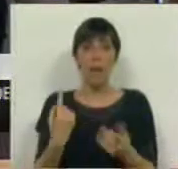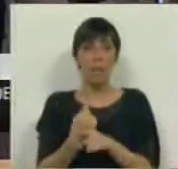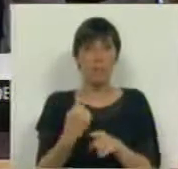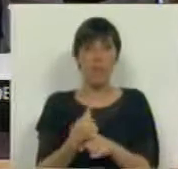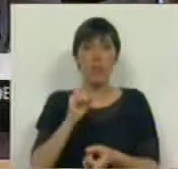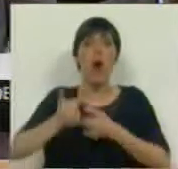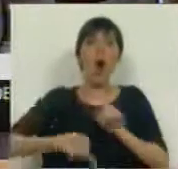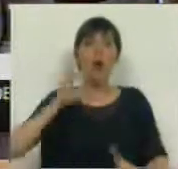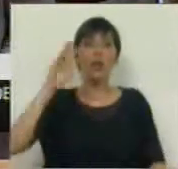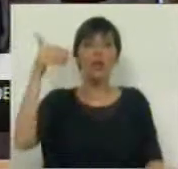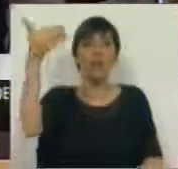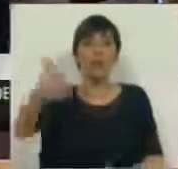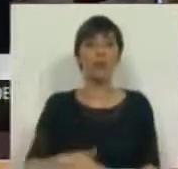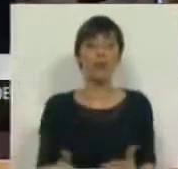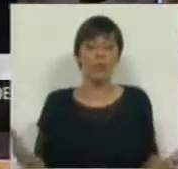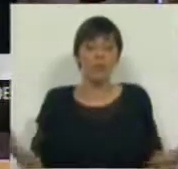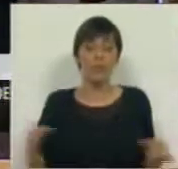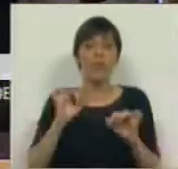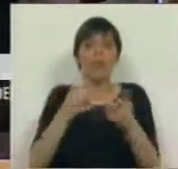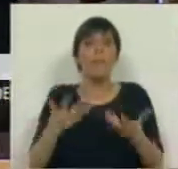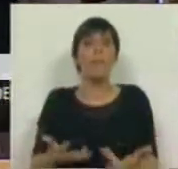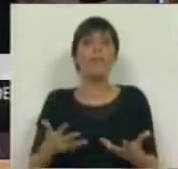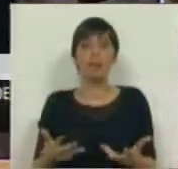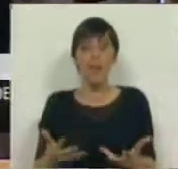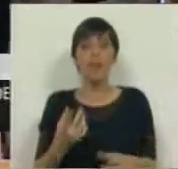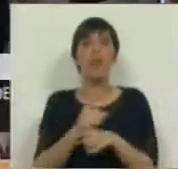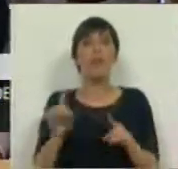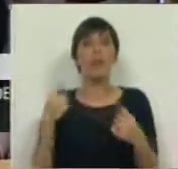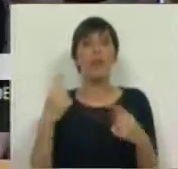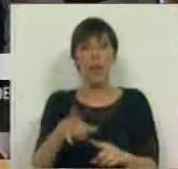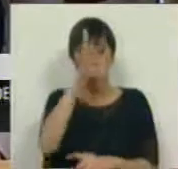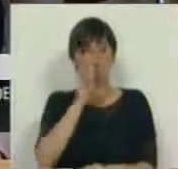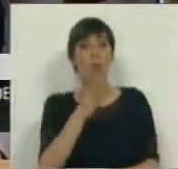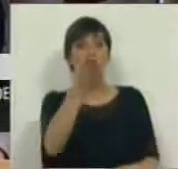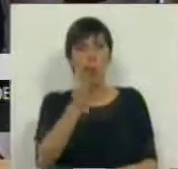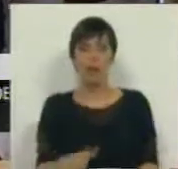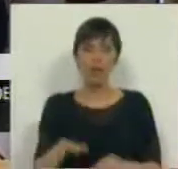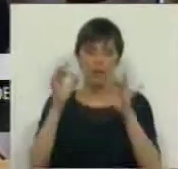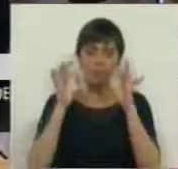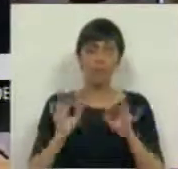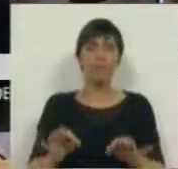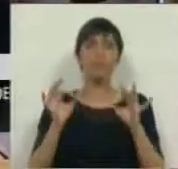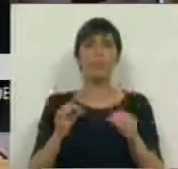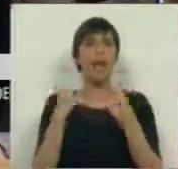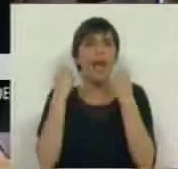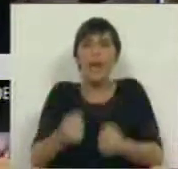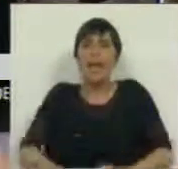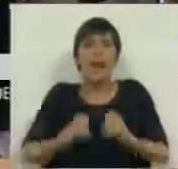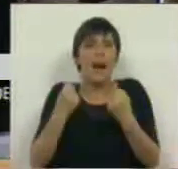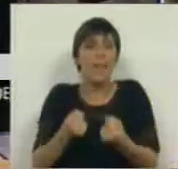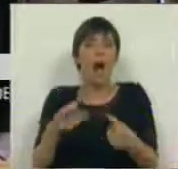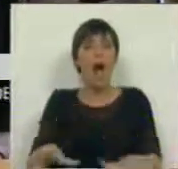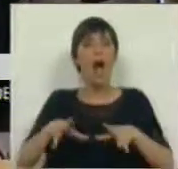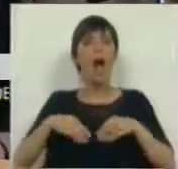sobre o seu futuro e sobre o seu presente, porque têm um Governo que é absolutamente incapaz